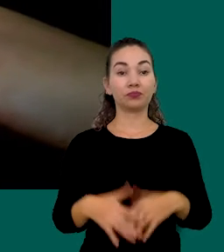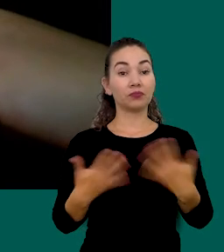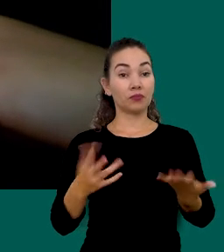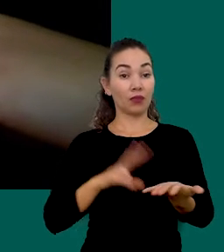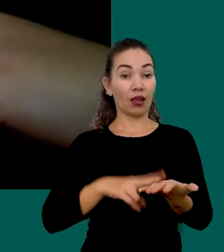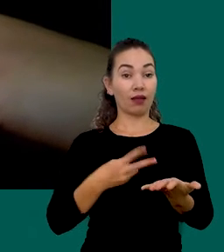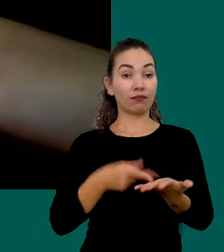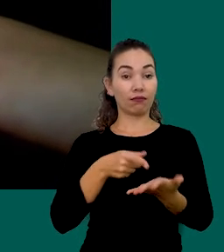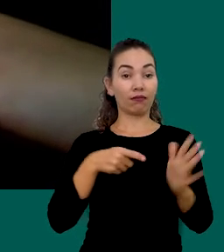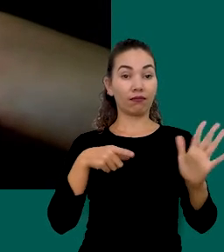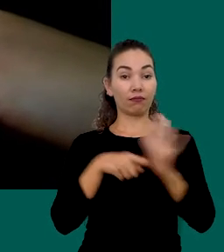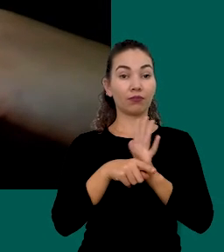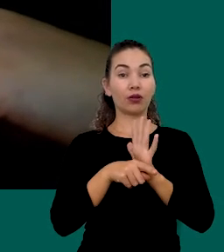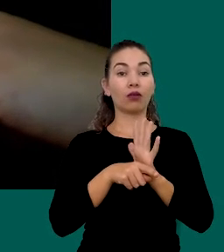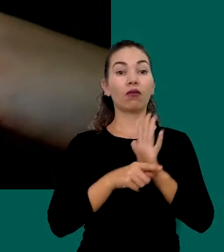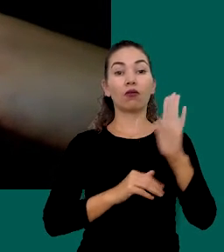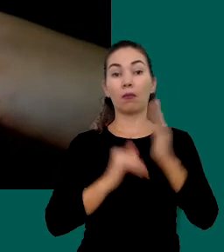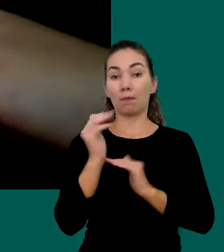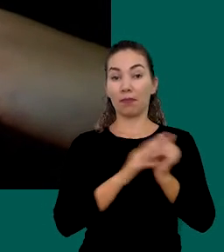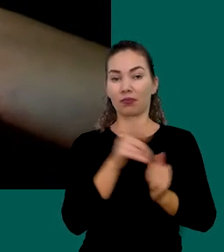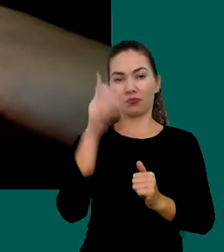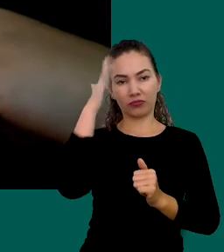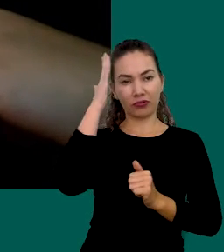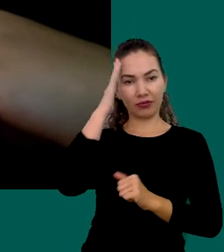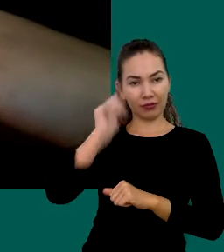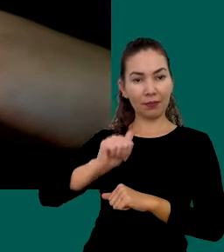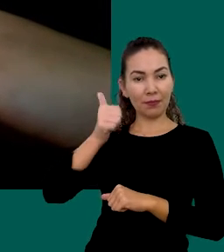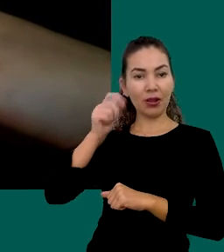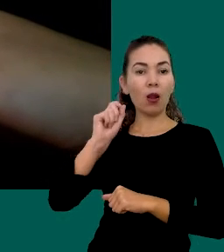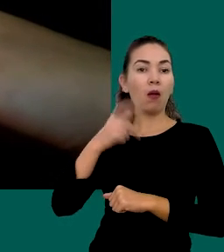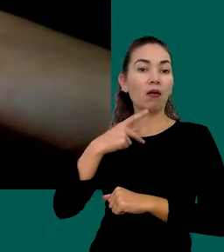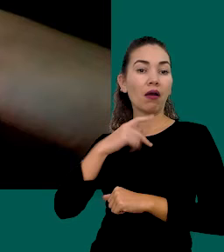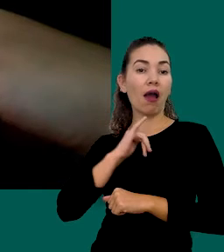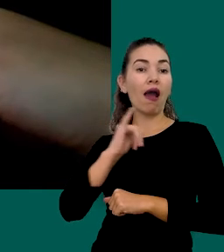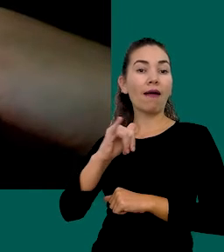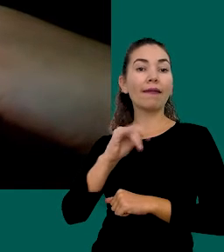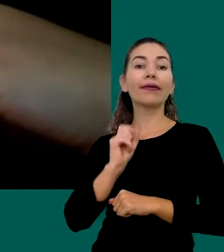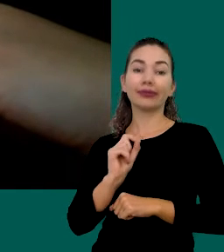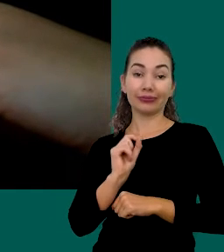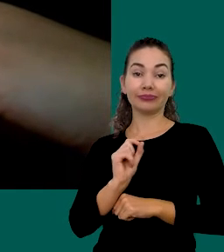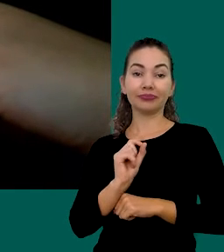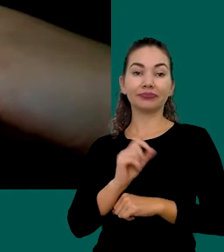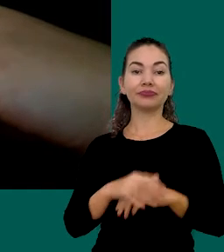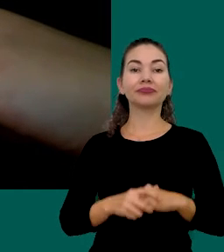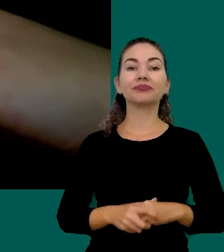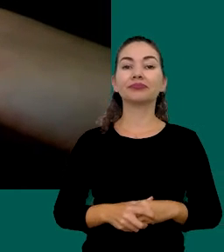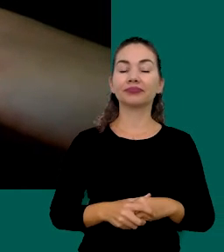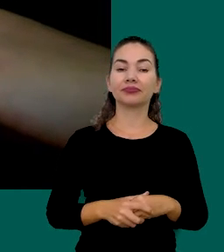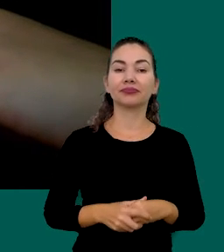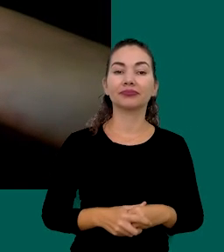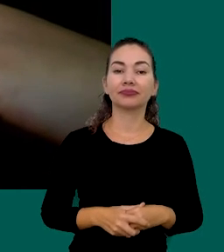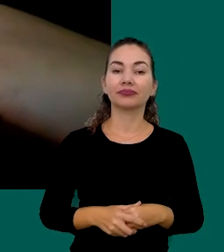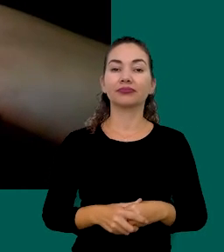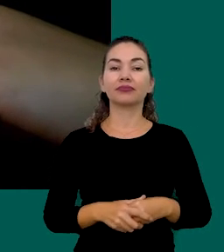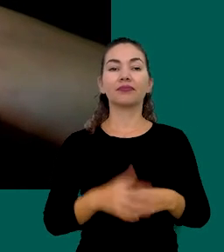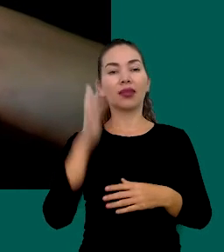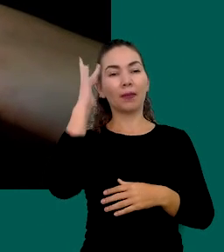um Exemplo Prático Para vocês Entenderem Melhor O que eu Quis Trazer Com Essa Questão